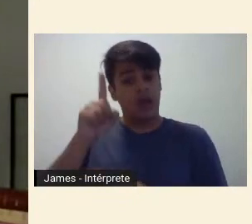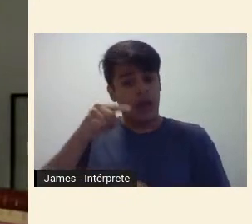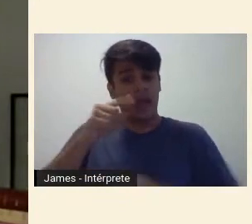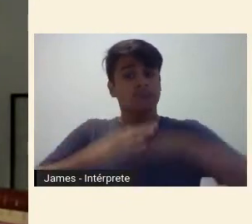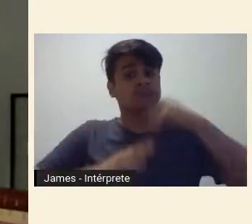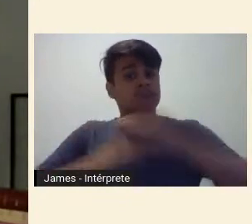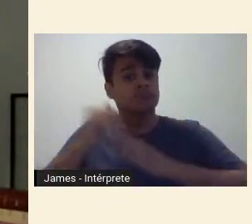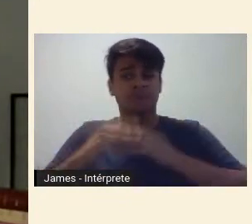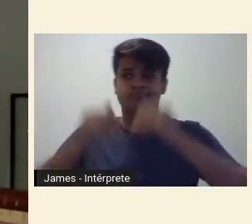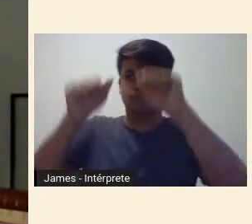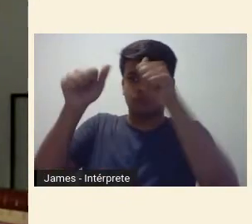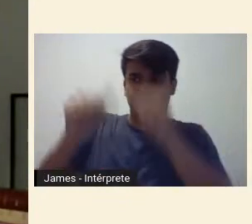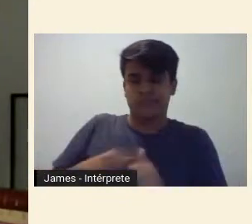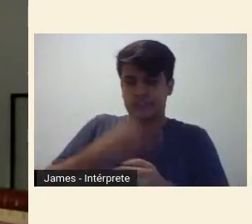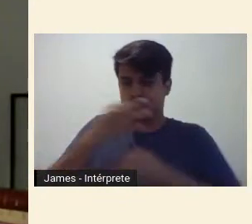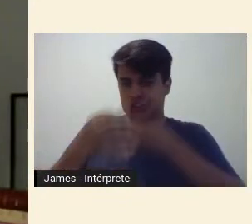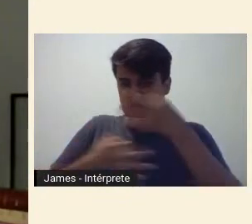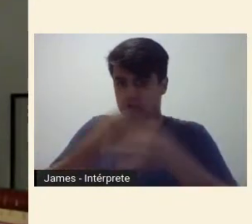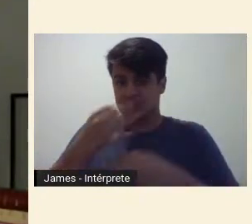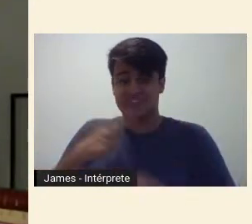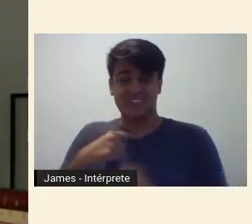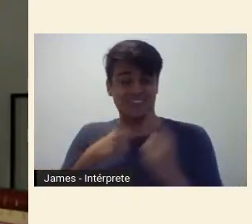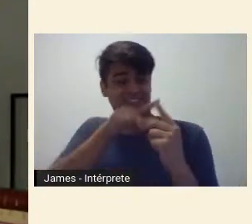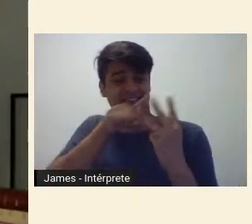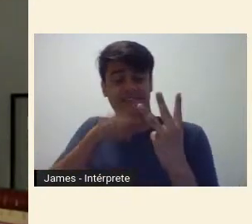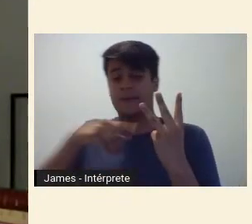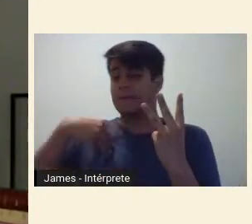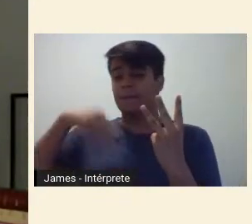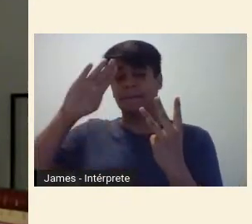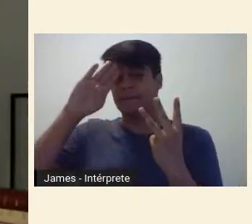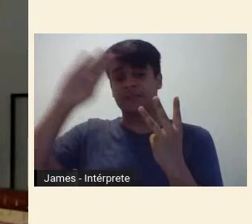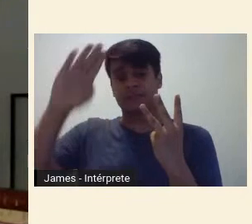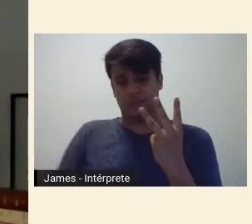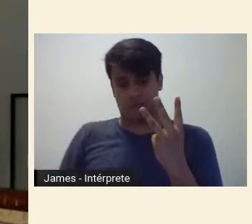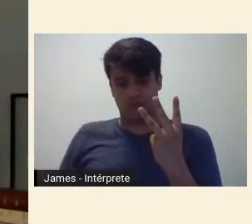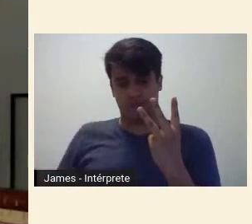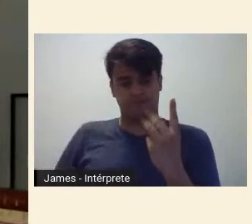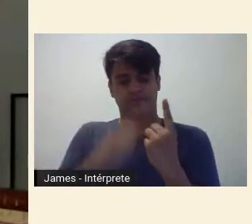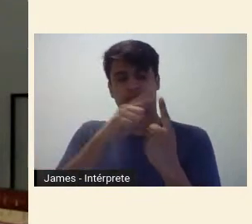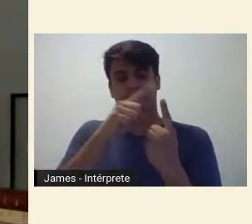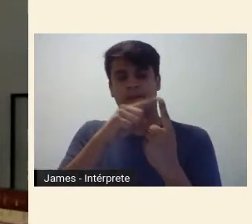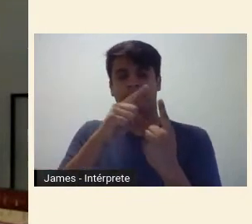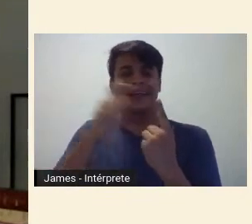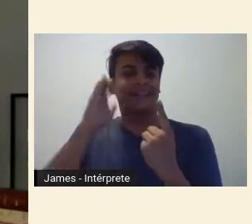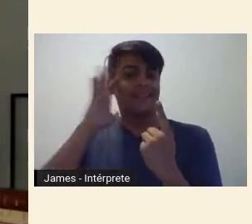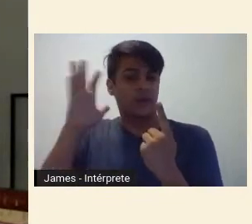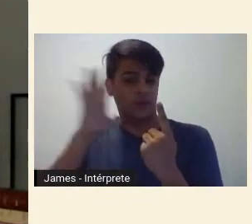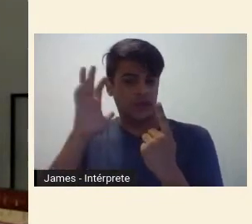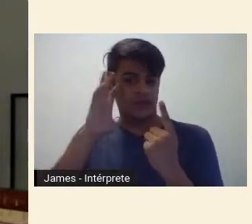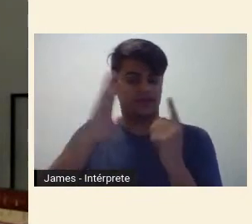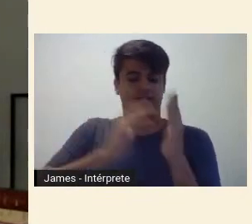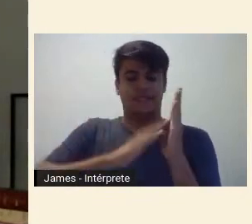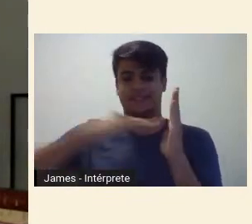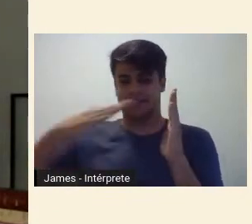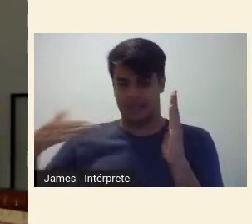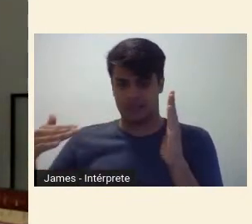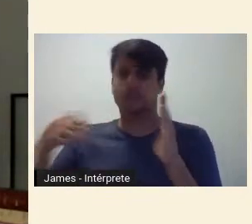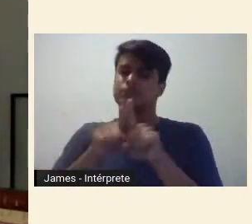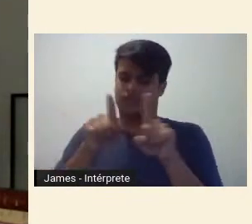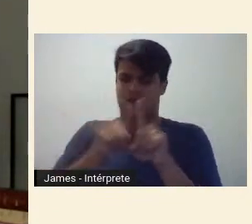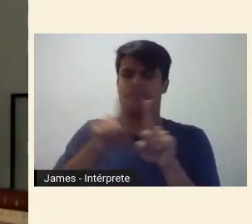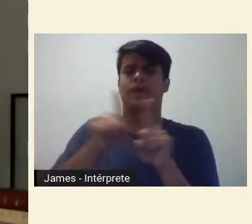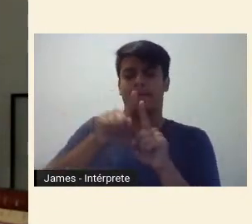três temas se tornam basilares nessa revisão. A transformações teóricas, estéticas e, por que não, políticas que o país